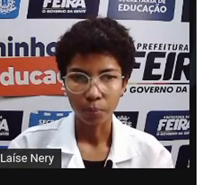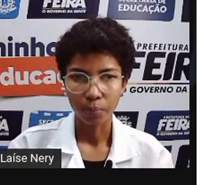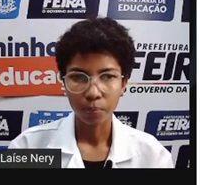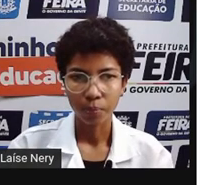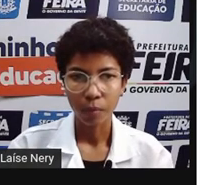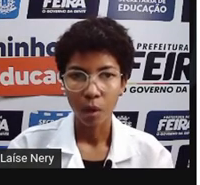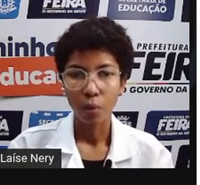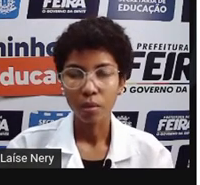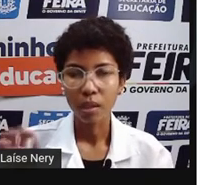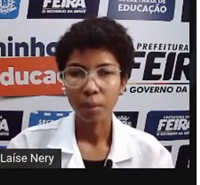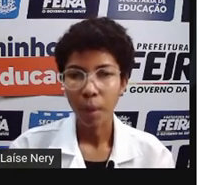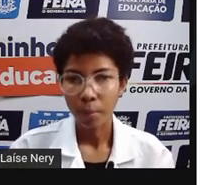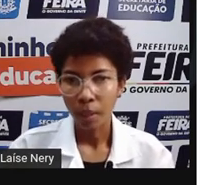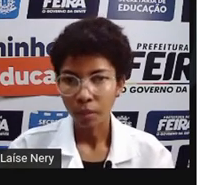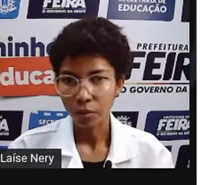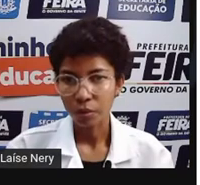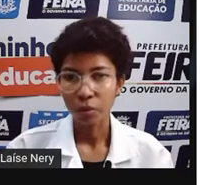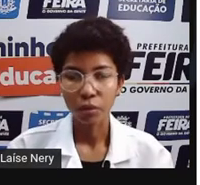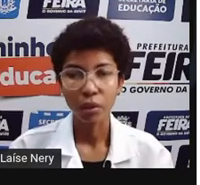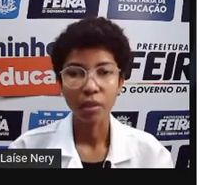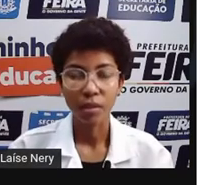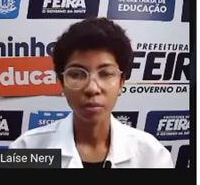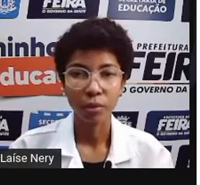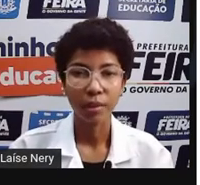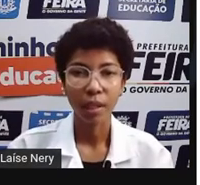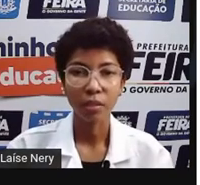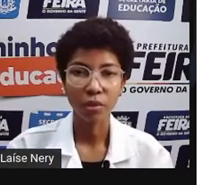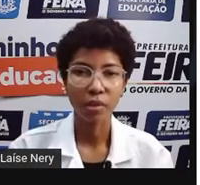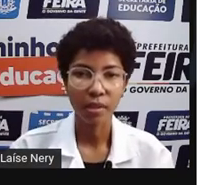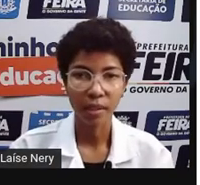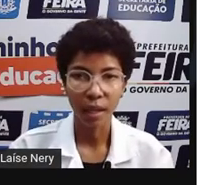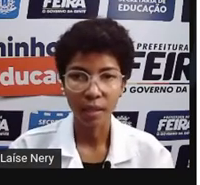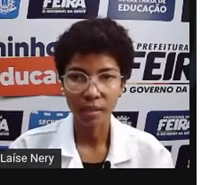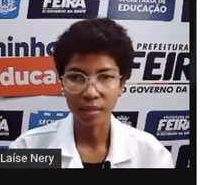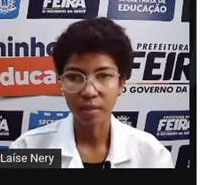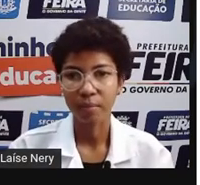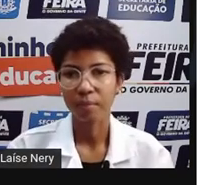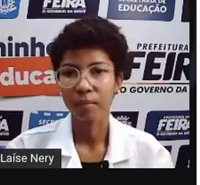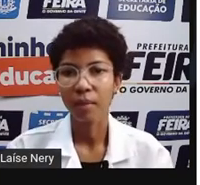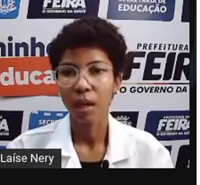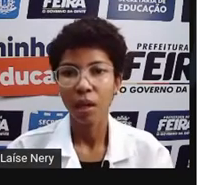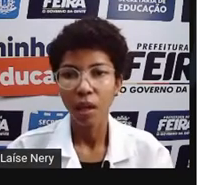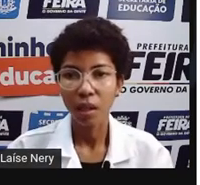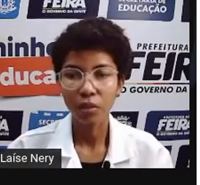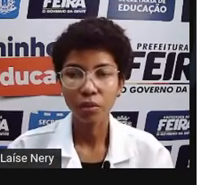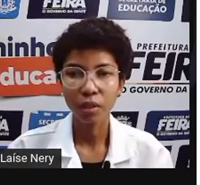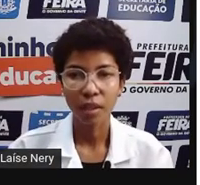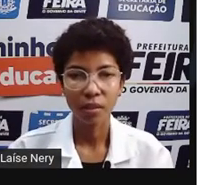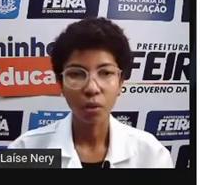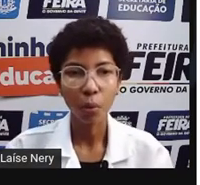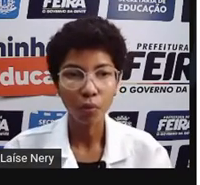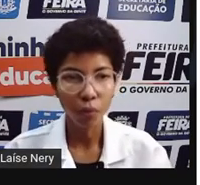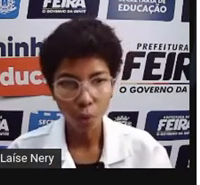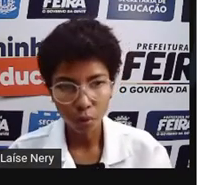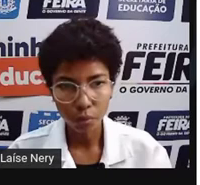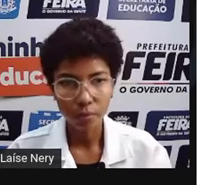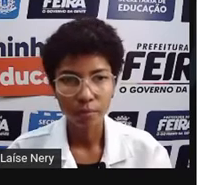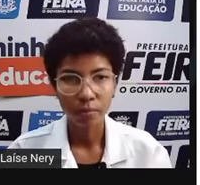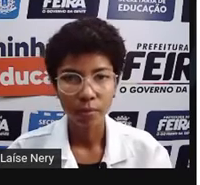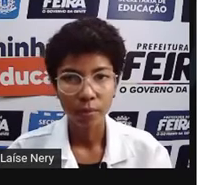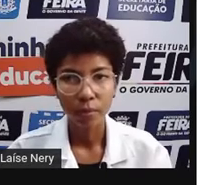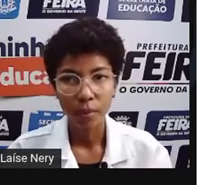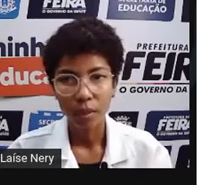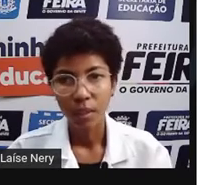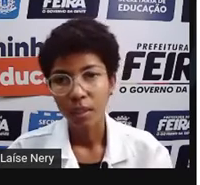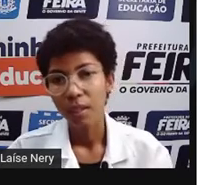Então, os equipamentos que nós utilizamos nas nossas casas, eles nos trazem conforto,